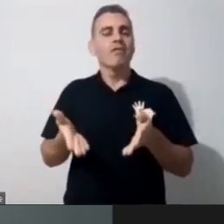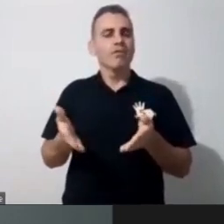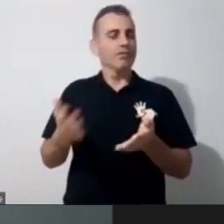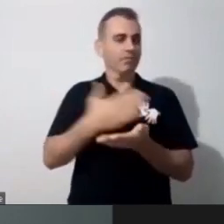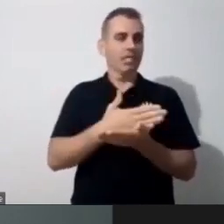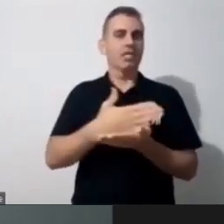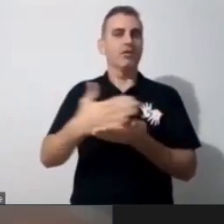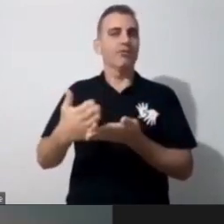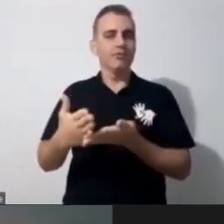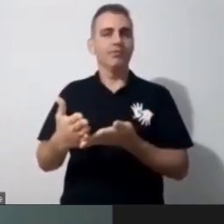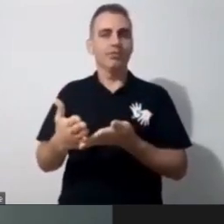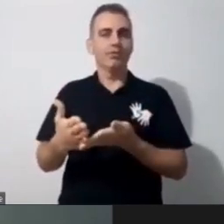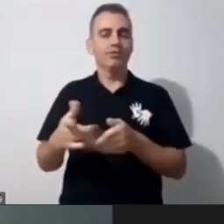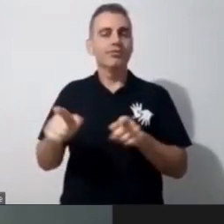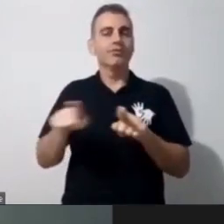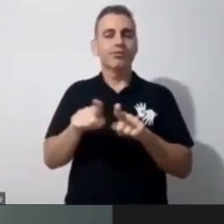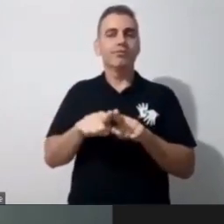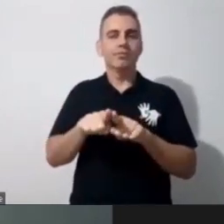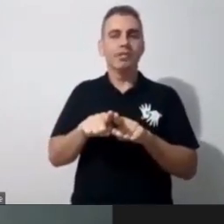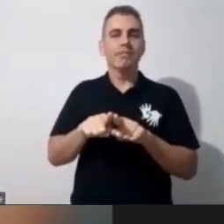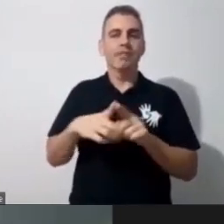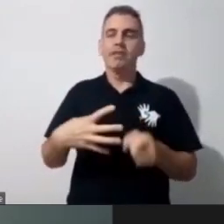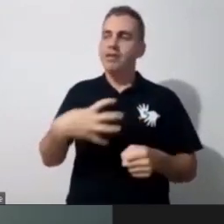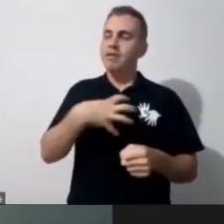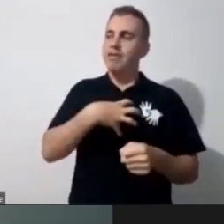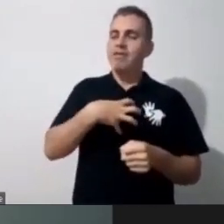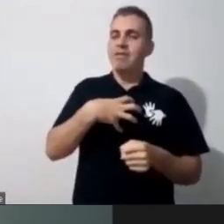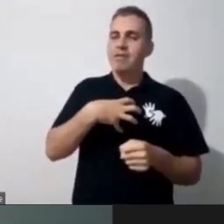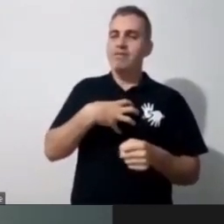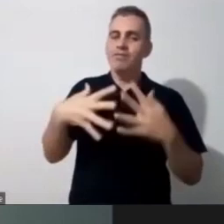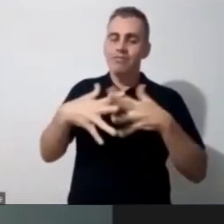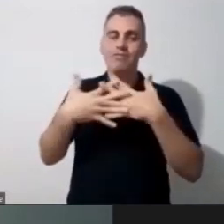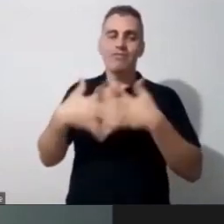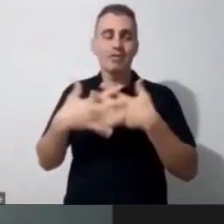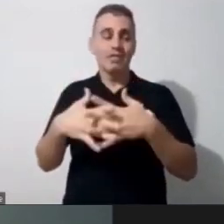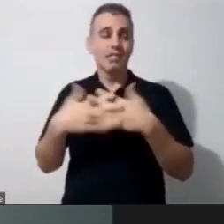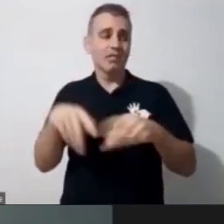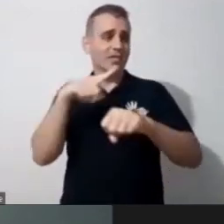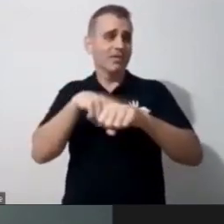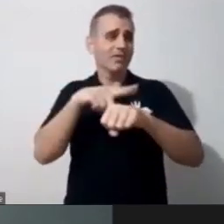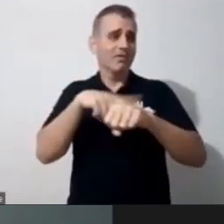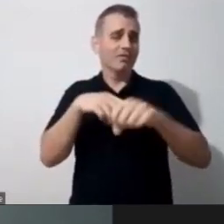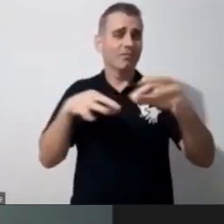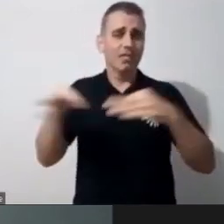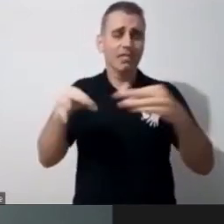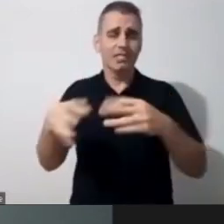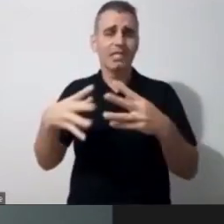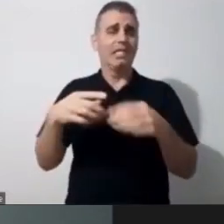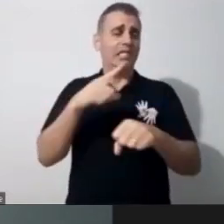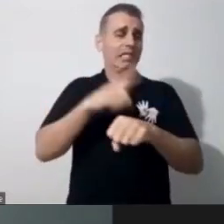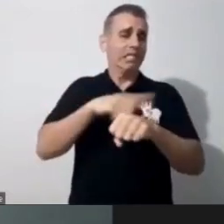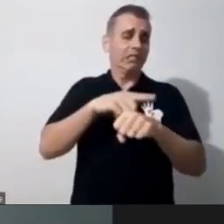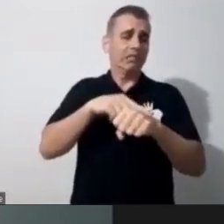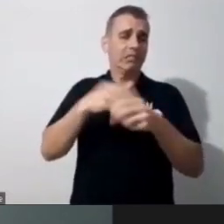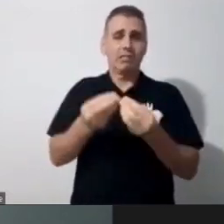por isso, por essa confusão de sentimento, né, que horas eu vou fazer, para que horas eu vou planejar, para que horas eu vou entregar, então, acho que todo mundo ficou um pouco